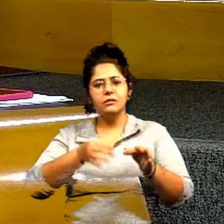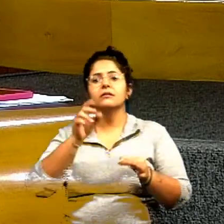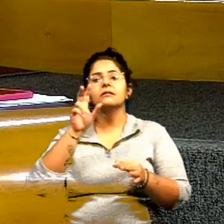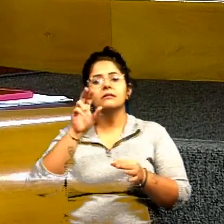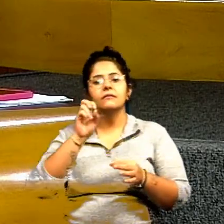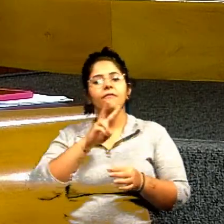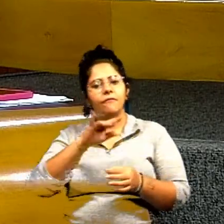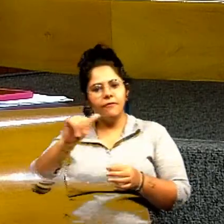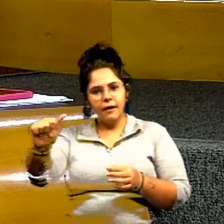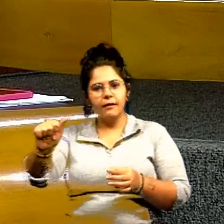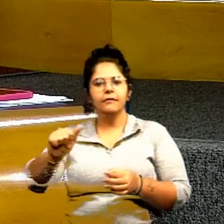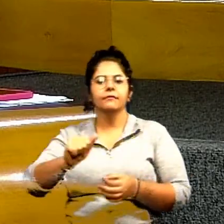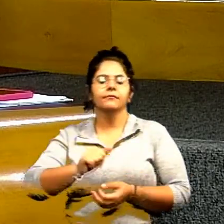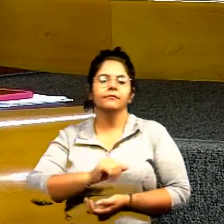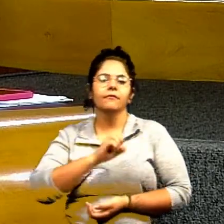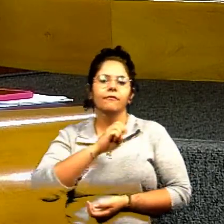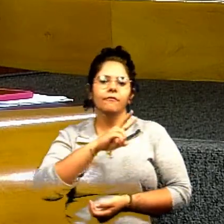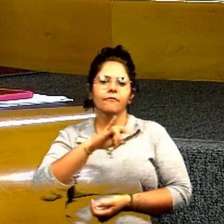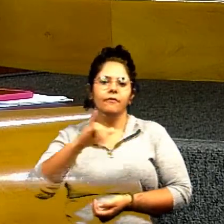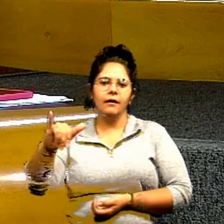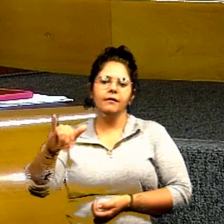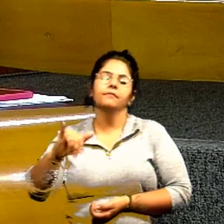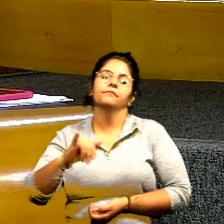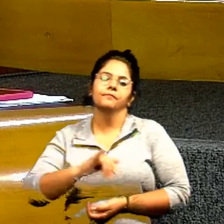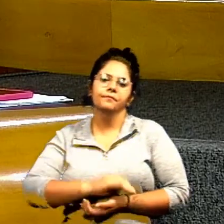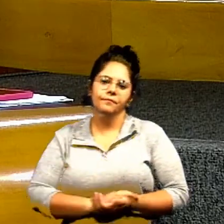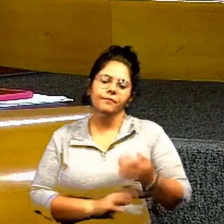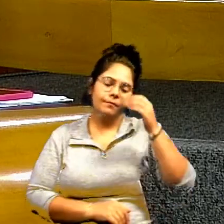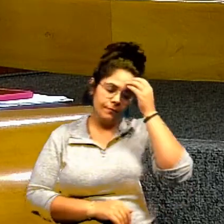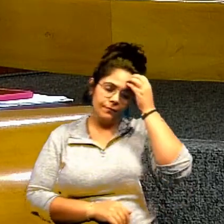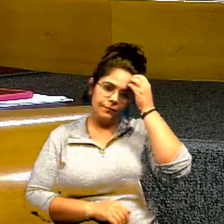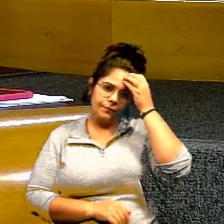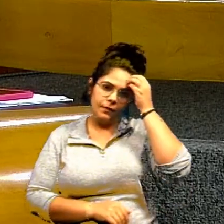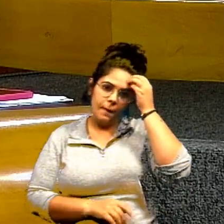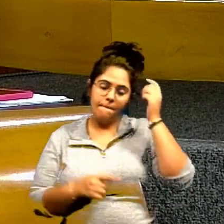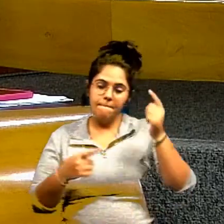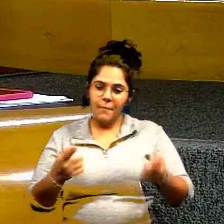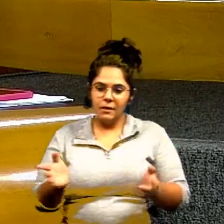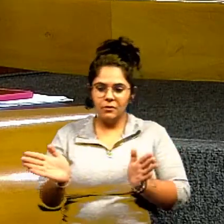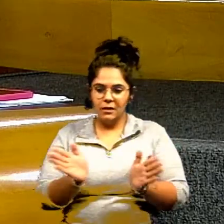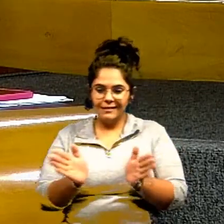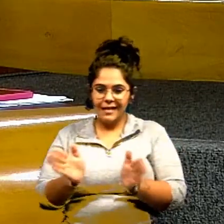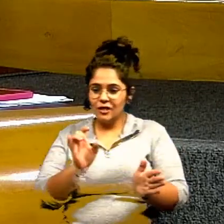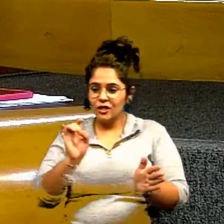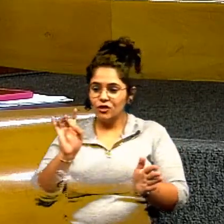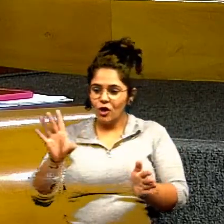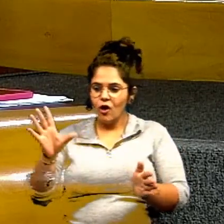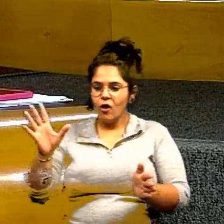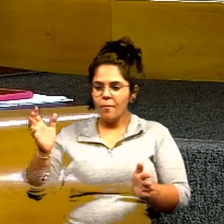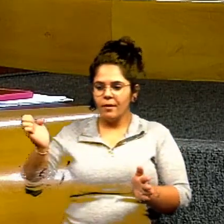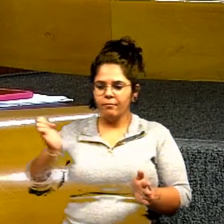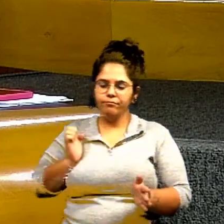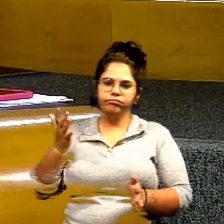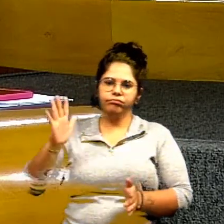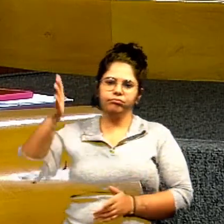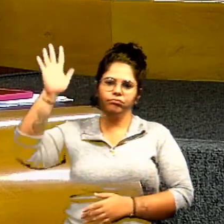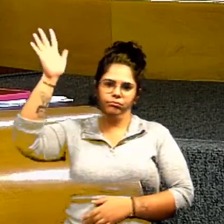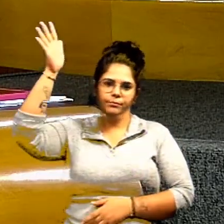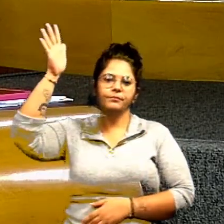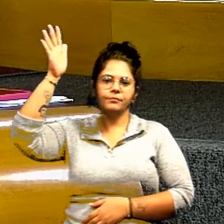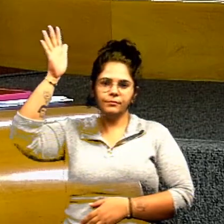judiciário vai ser aprovado só que esse acesso é só para quem tem capacidade econômica